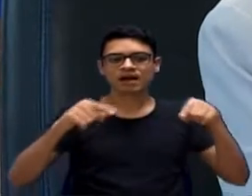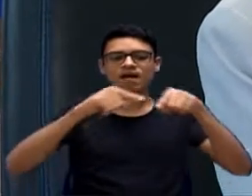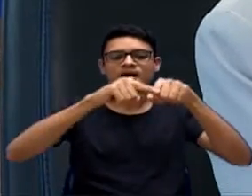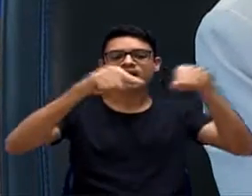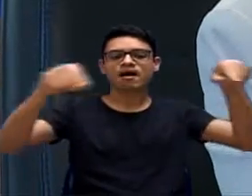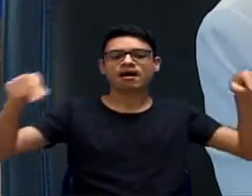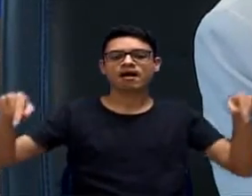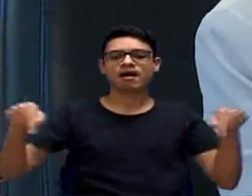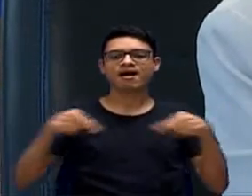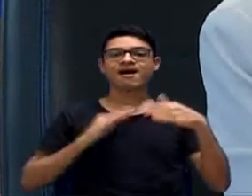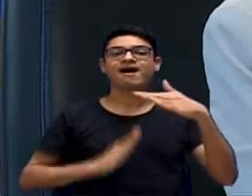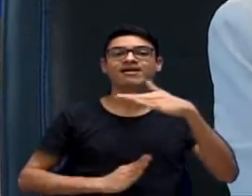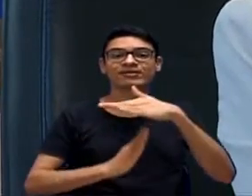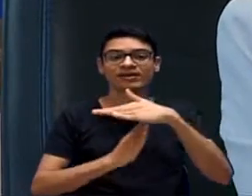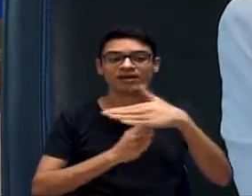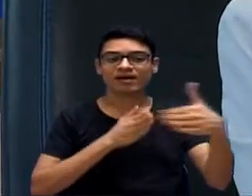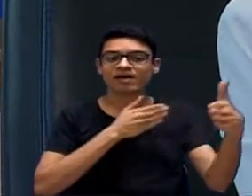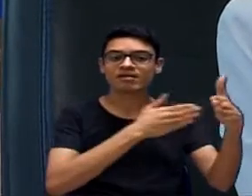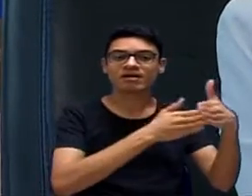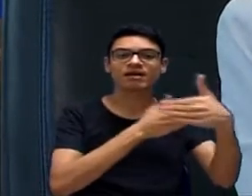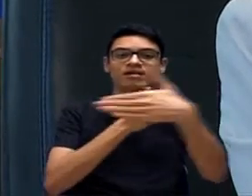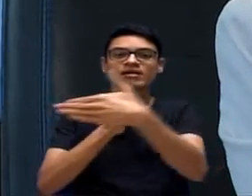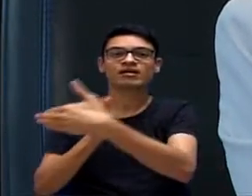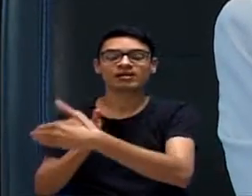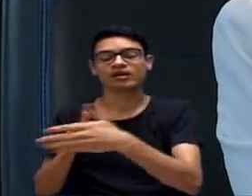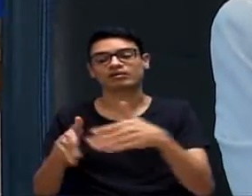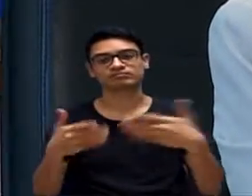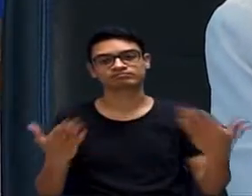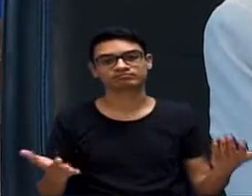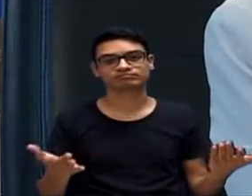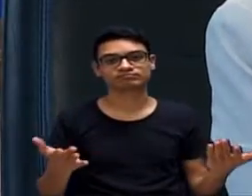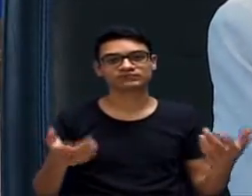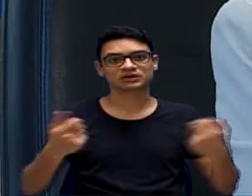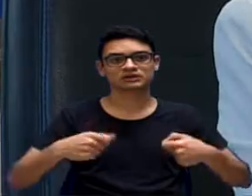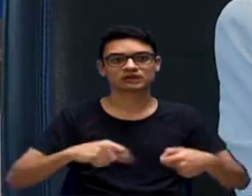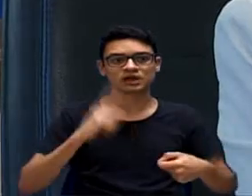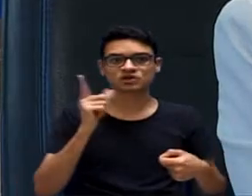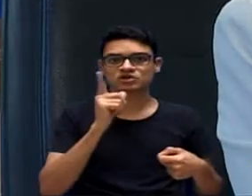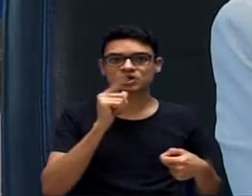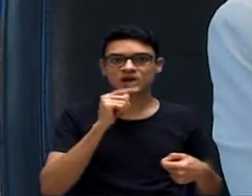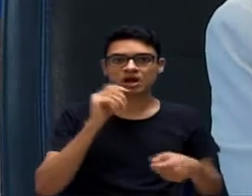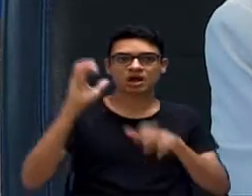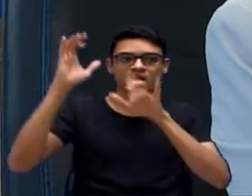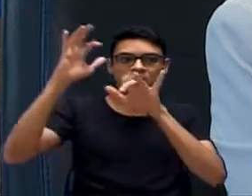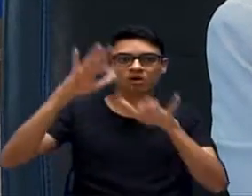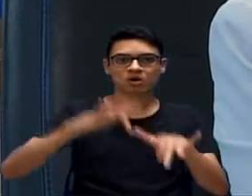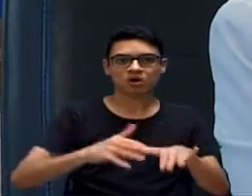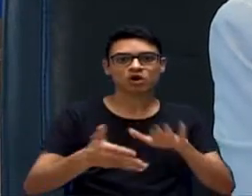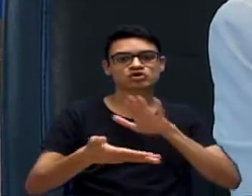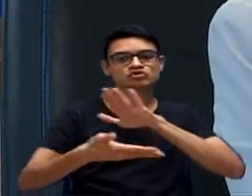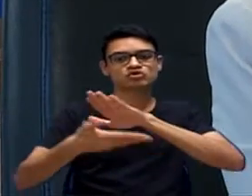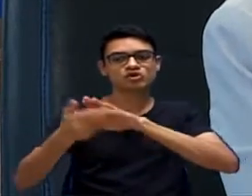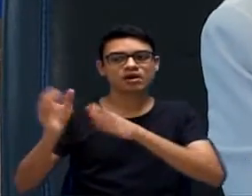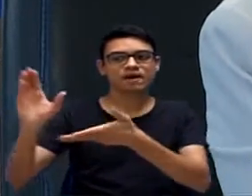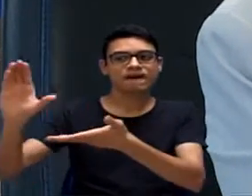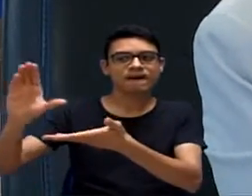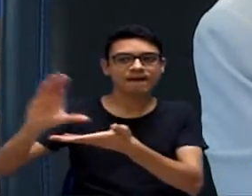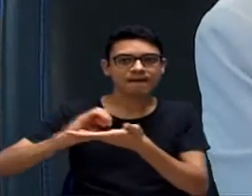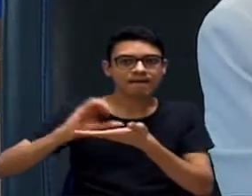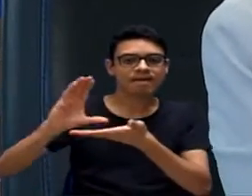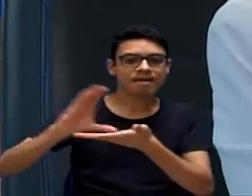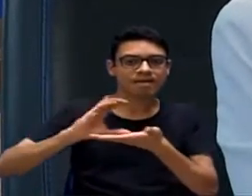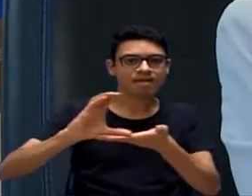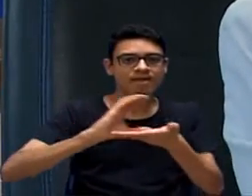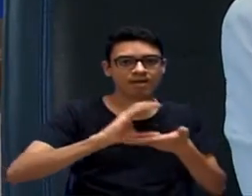esse fator limitante da água. Nós não podemos retirar mais água do que a gente retira da represa que hoje está em um nível baixíssimo, vamos